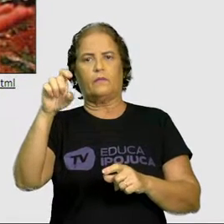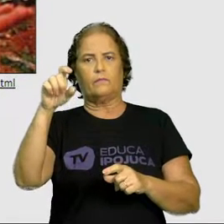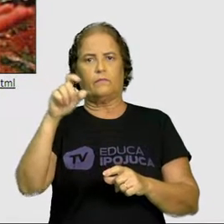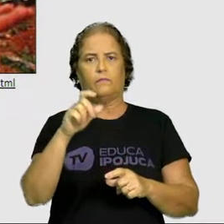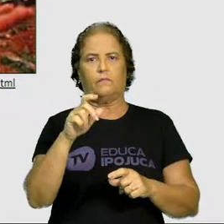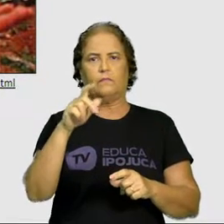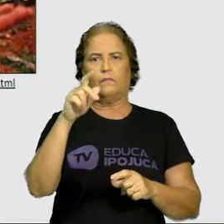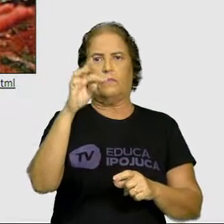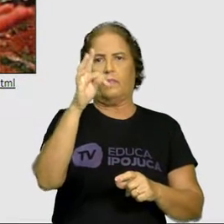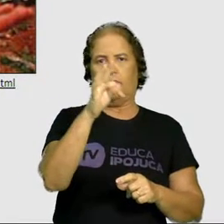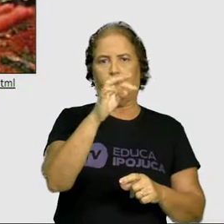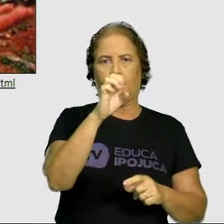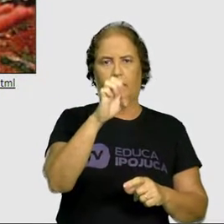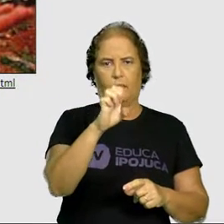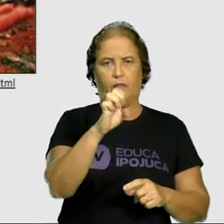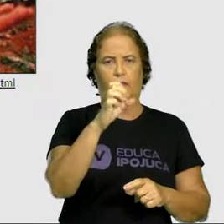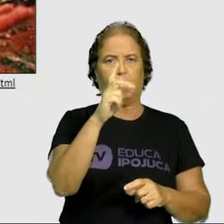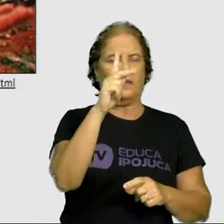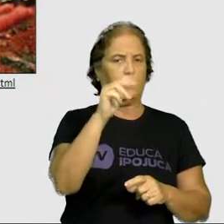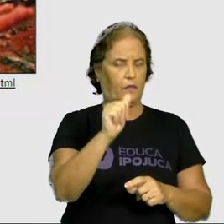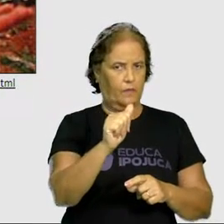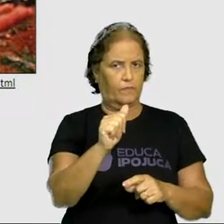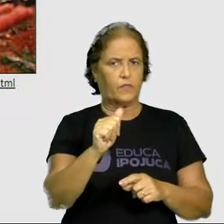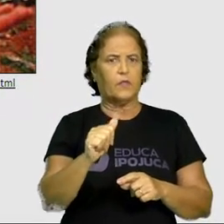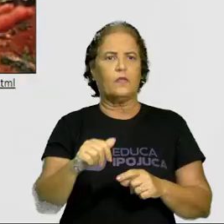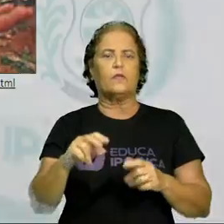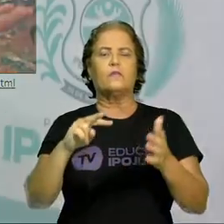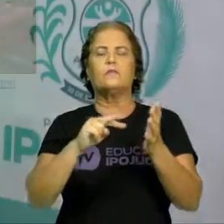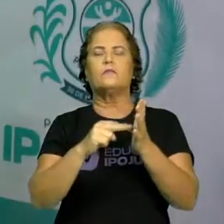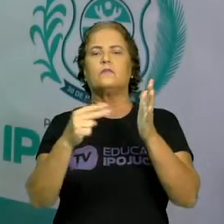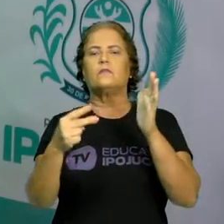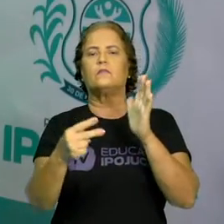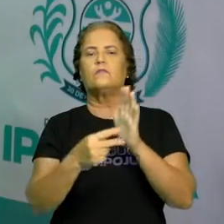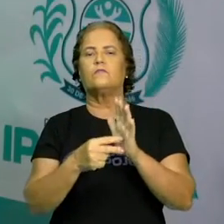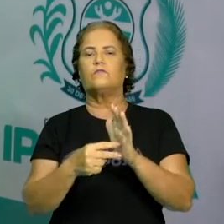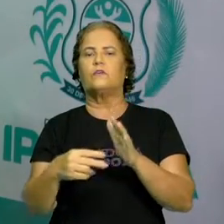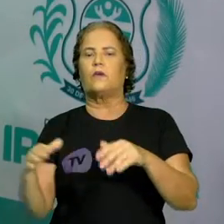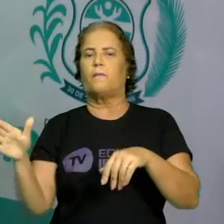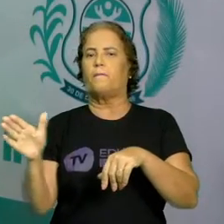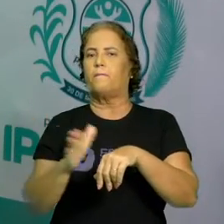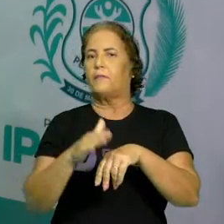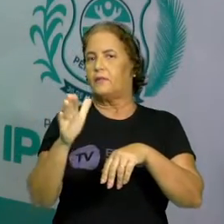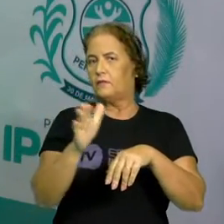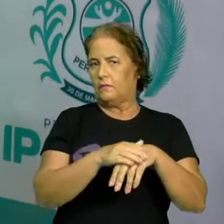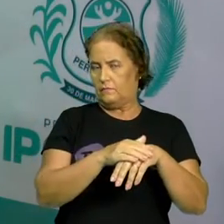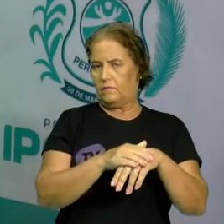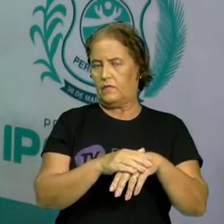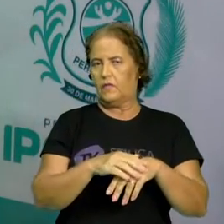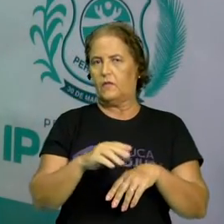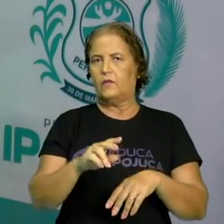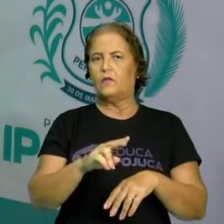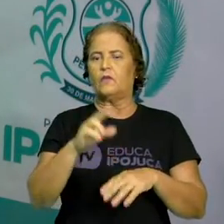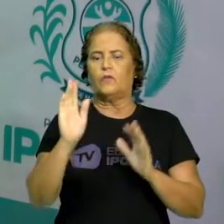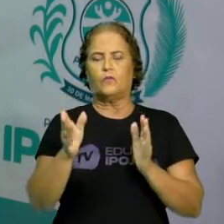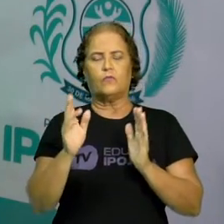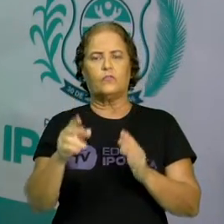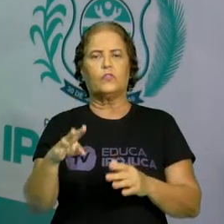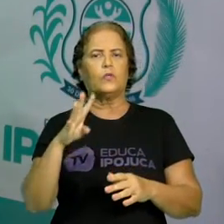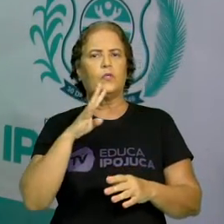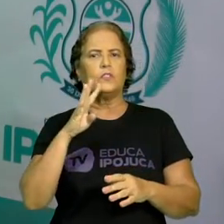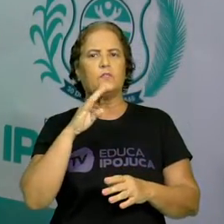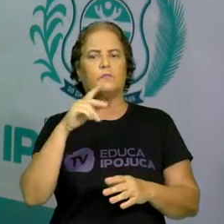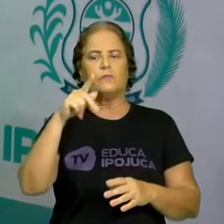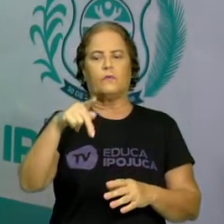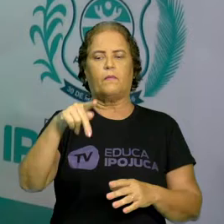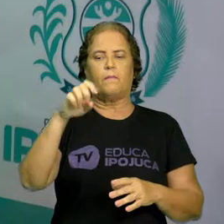significa bater, que é a famosa peteca do nosso dia a dia. A diferença é que o peteca é